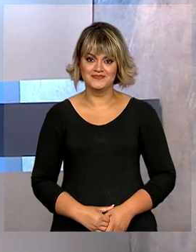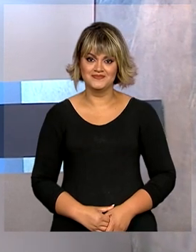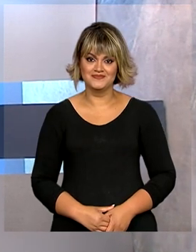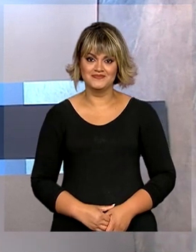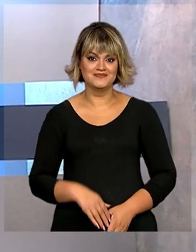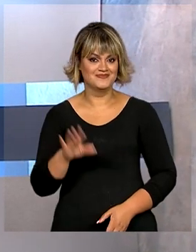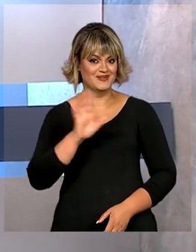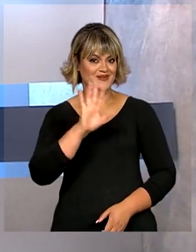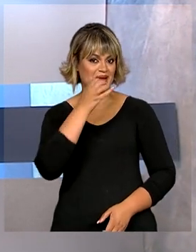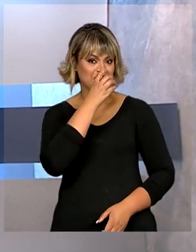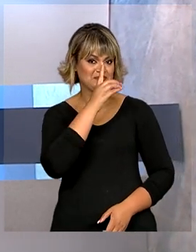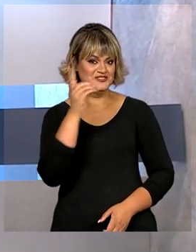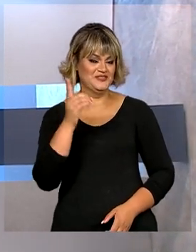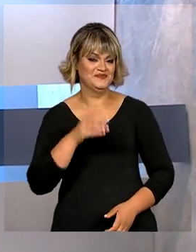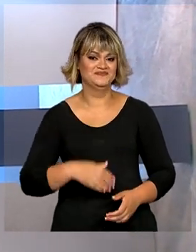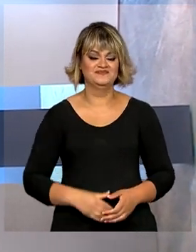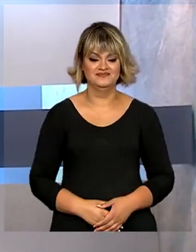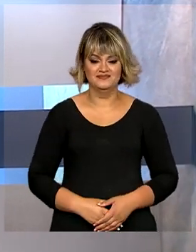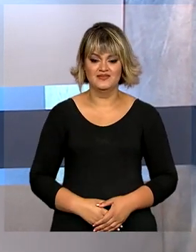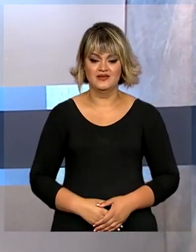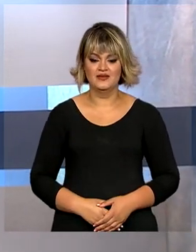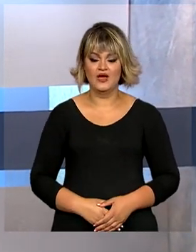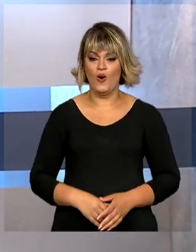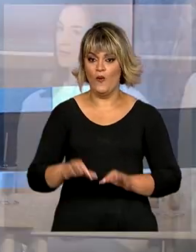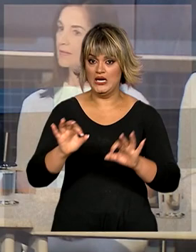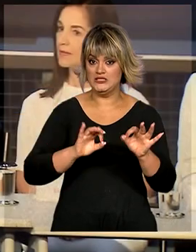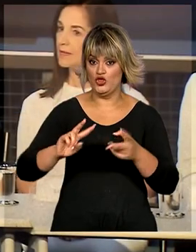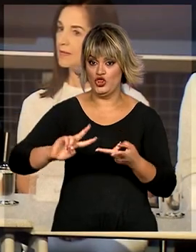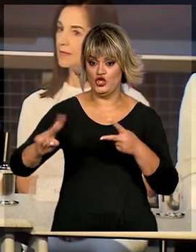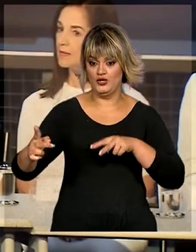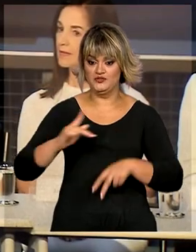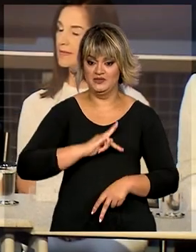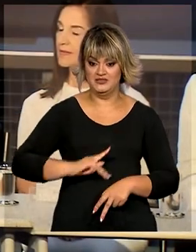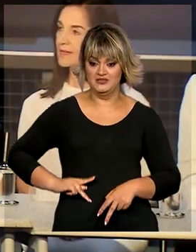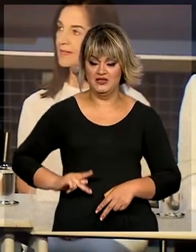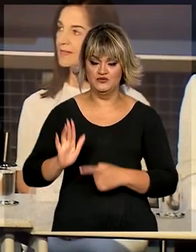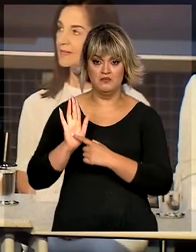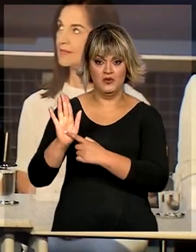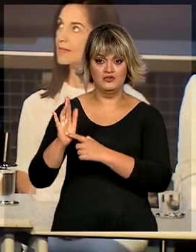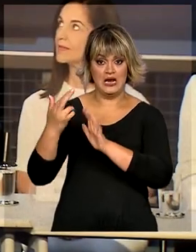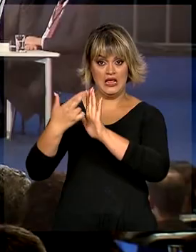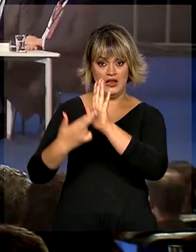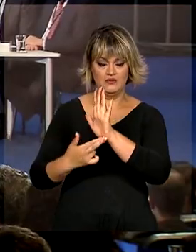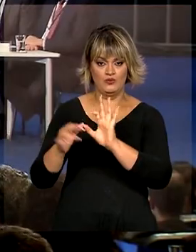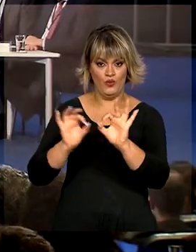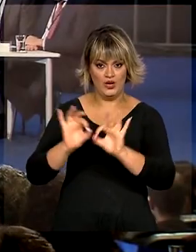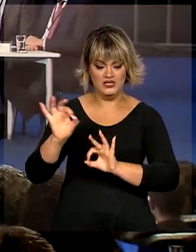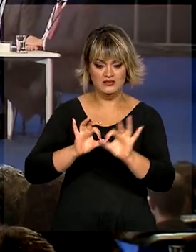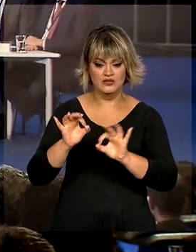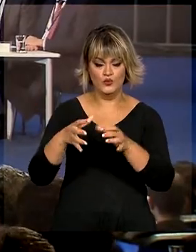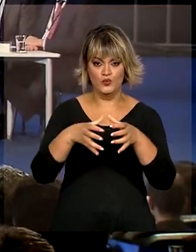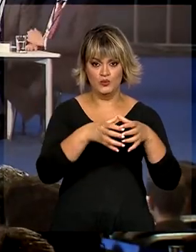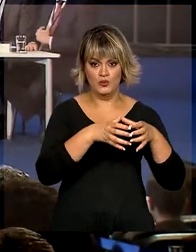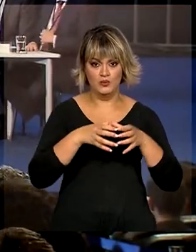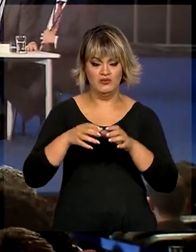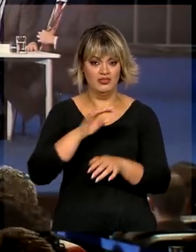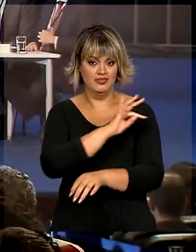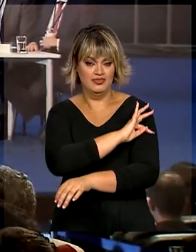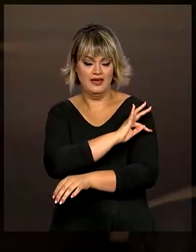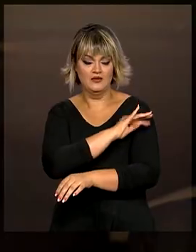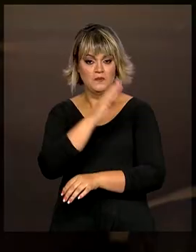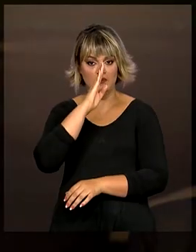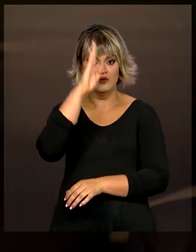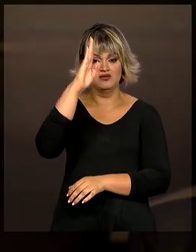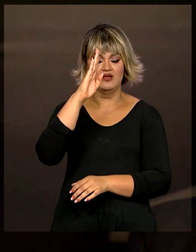Olá, bom dia. Governo de Transição apresenta relatórios finais dos grupos técnicos com